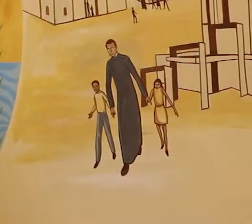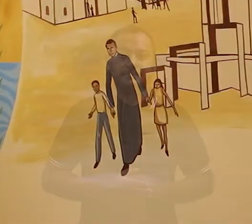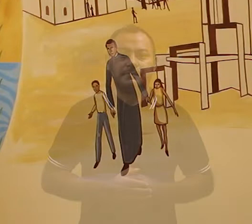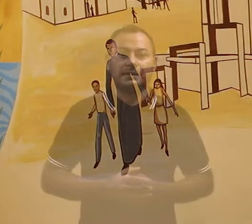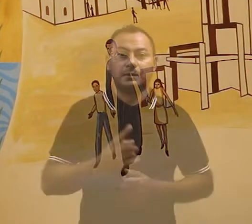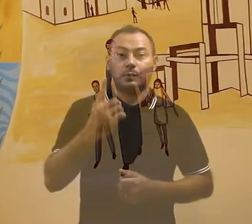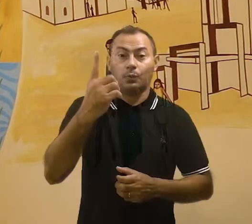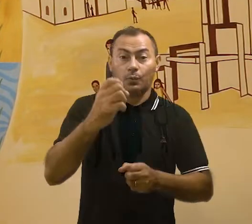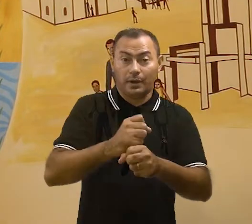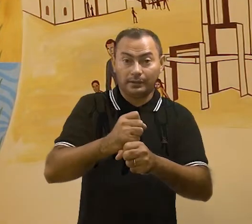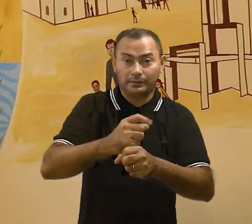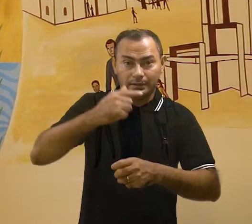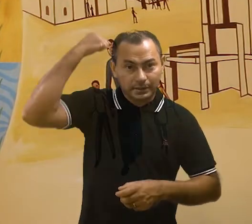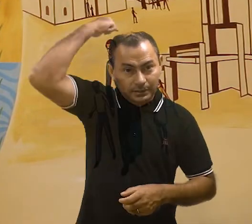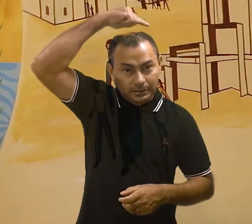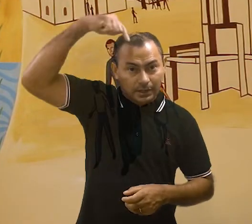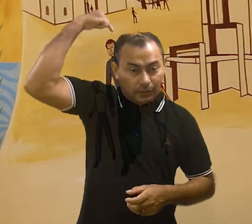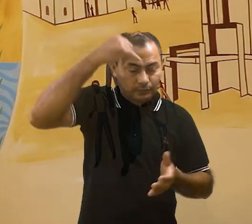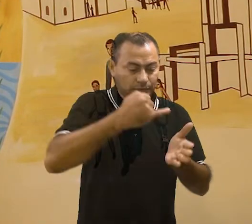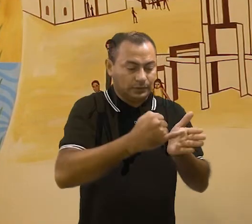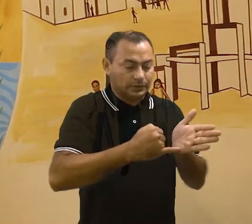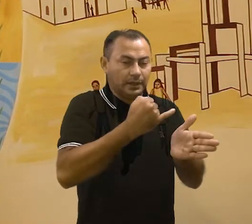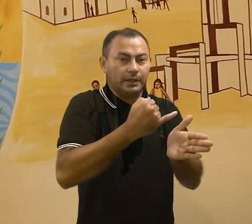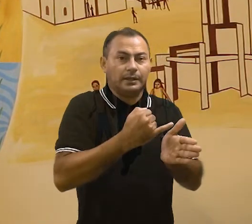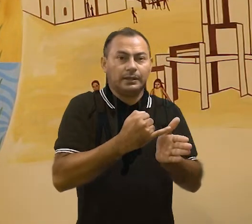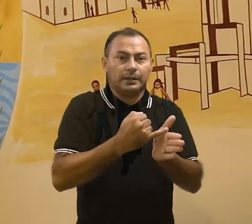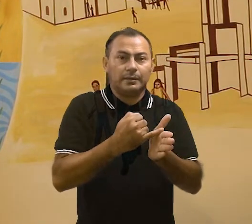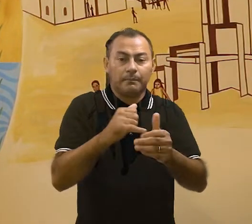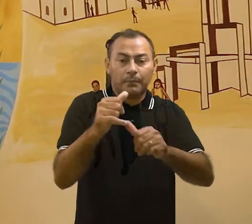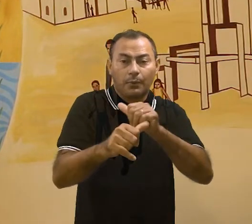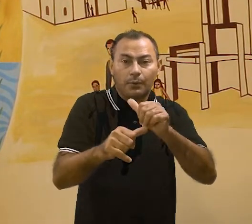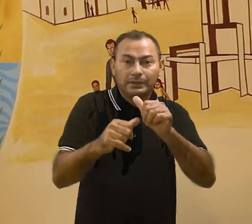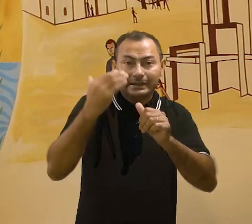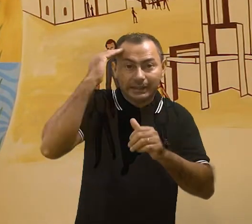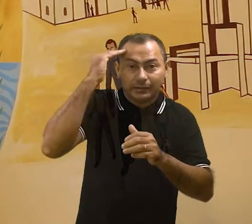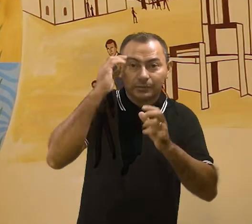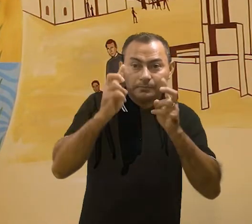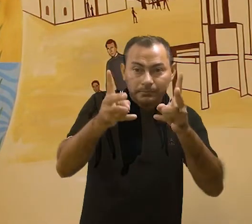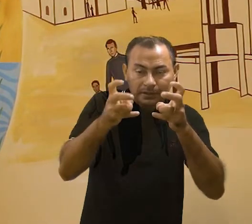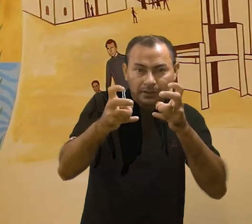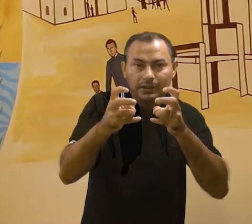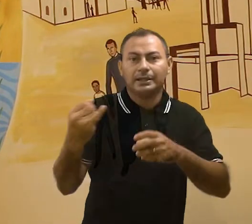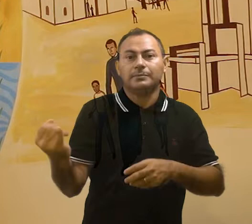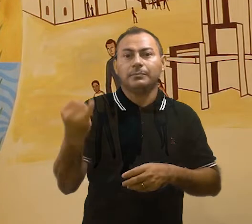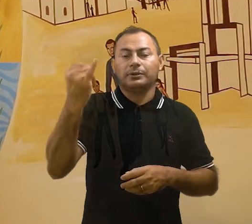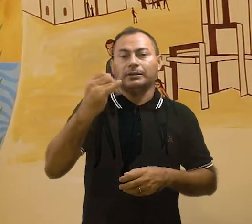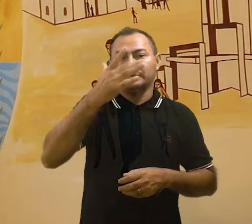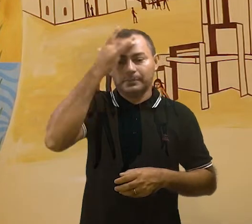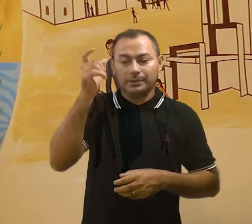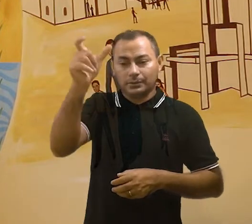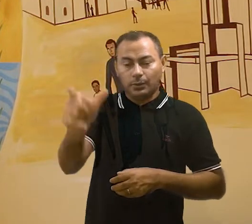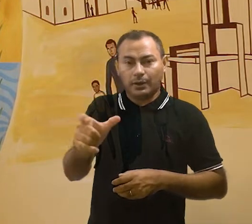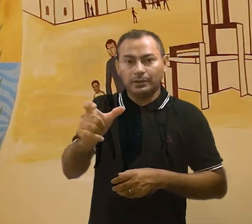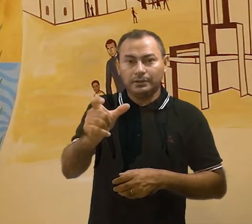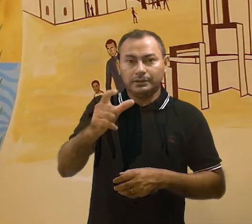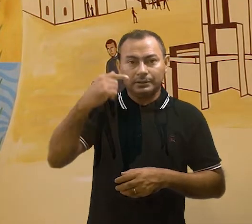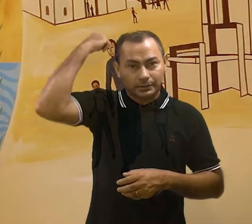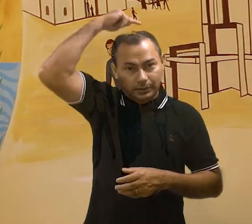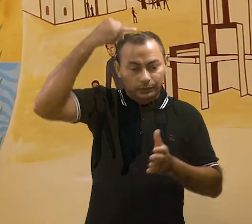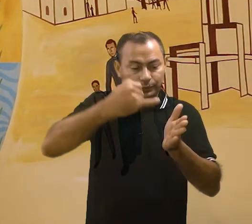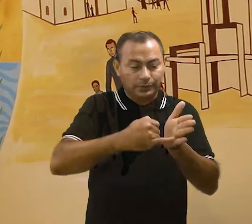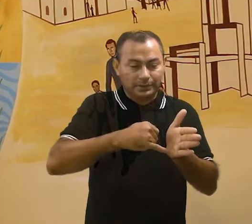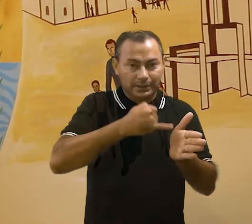Um ano de São José que mexe com a visão que a gente tem desse importante personagem